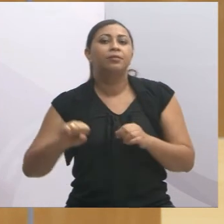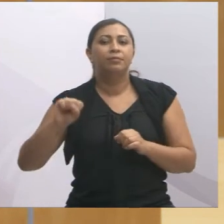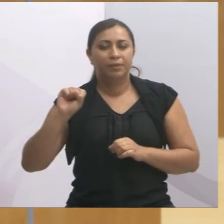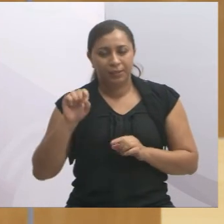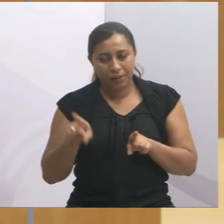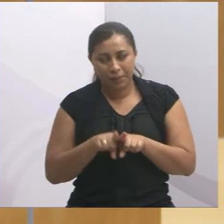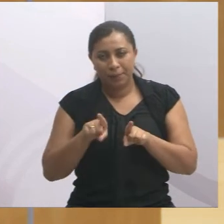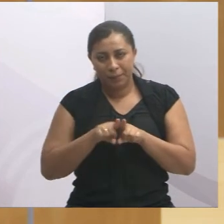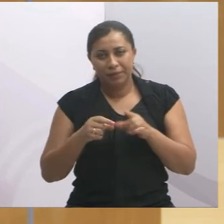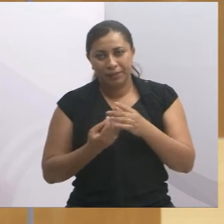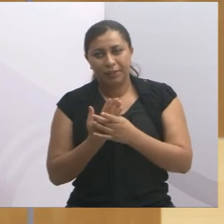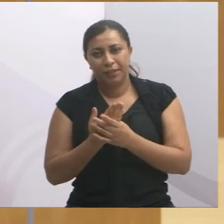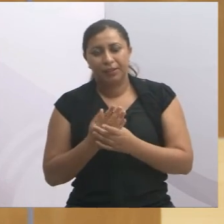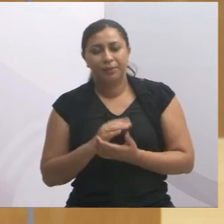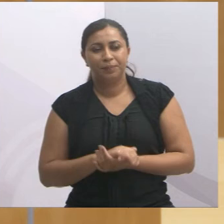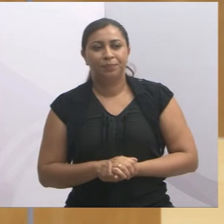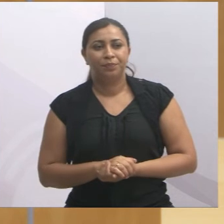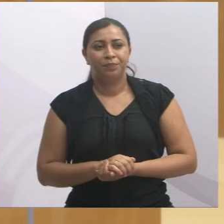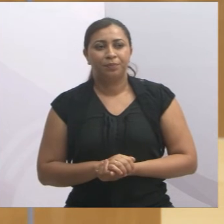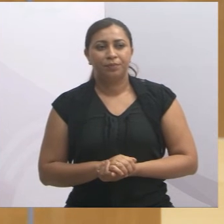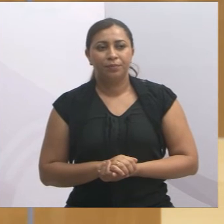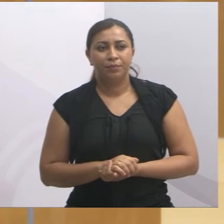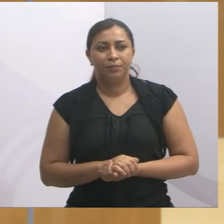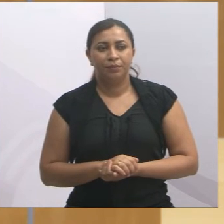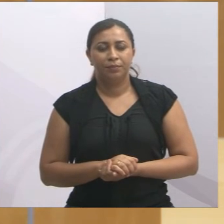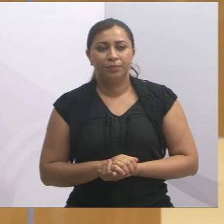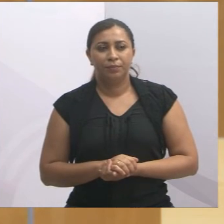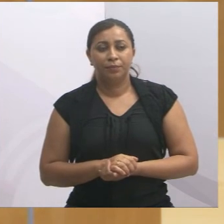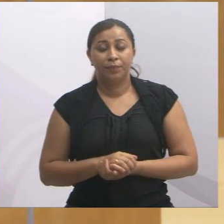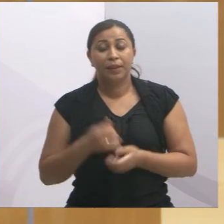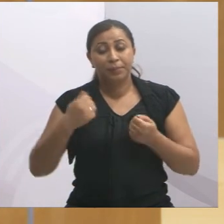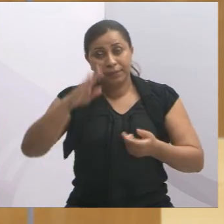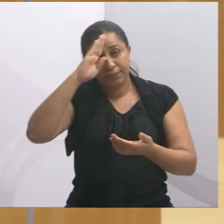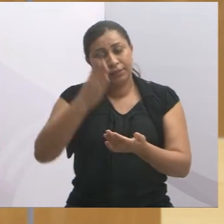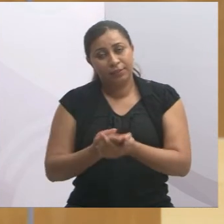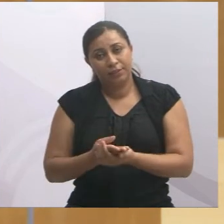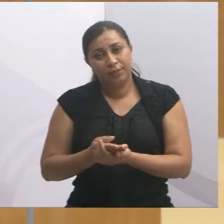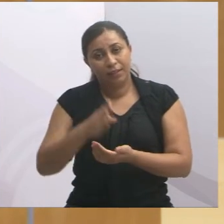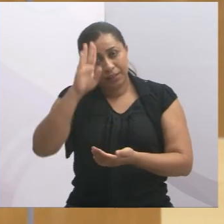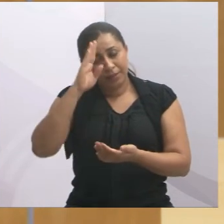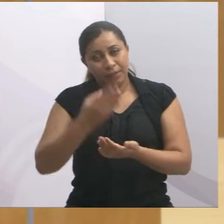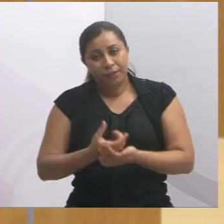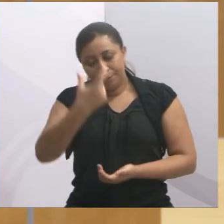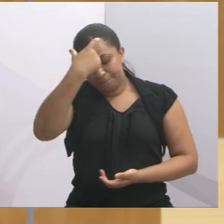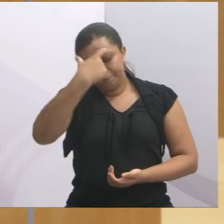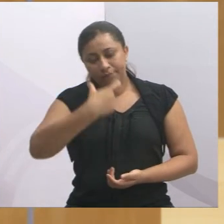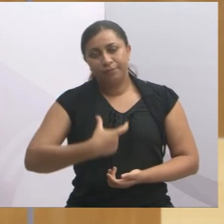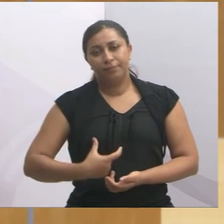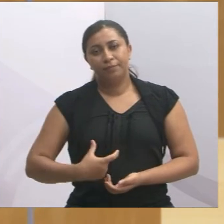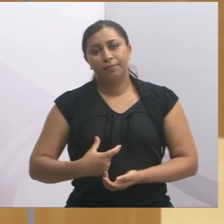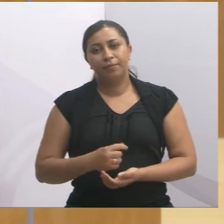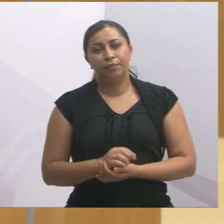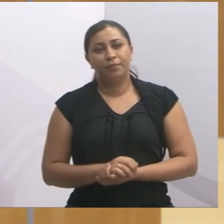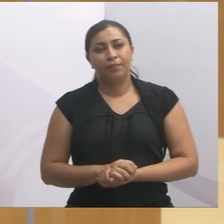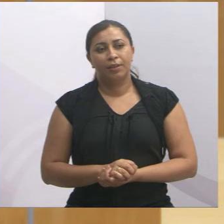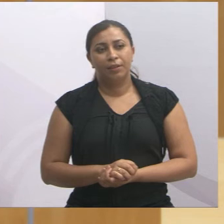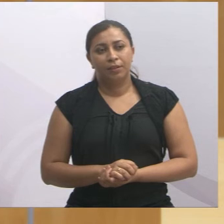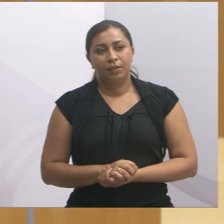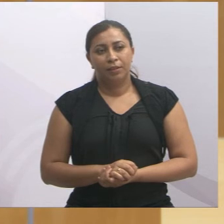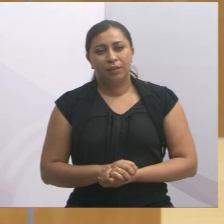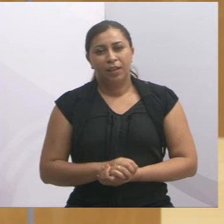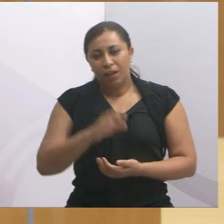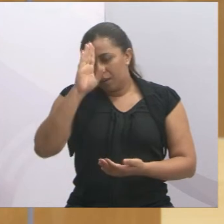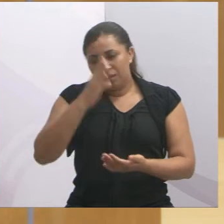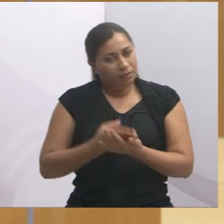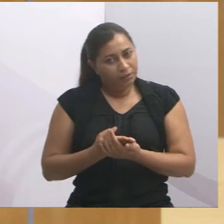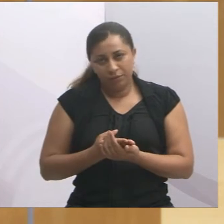sair, porque, tem que acreditar, e eu acredito, eu sou um cara que, comigo não tem esse negócio